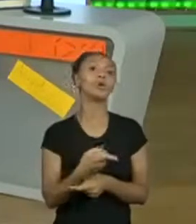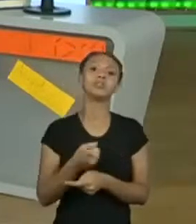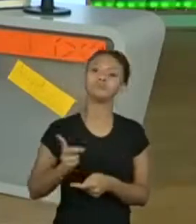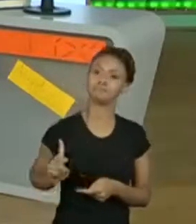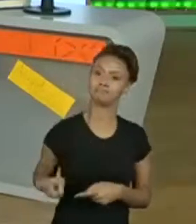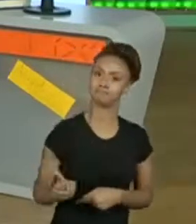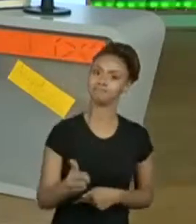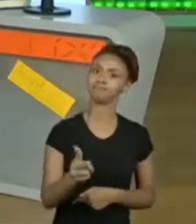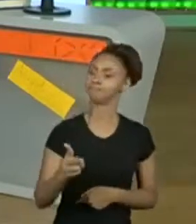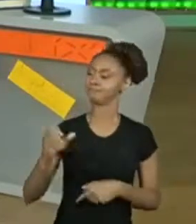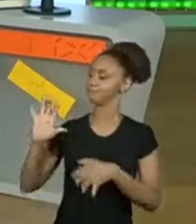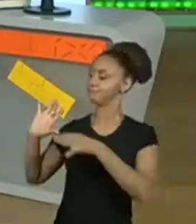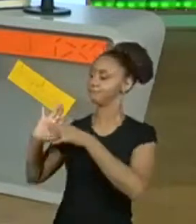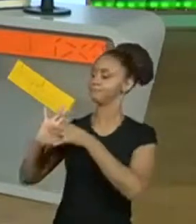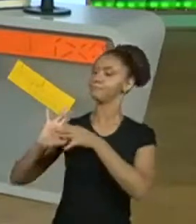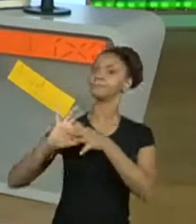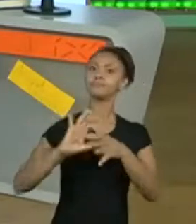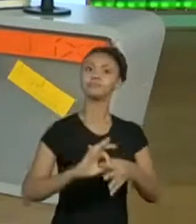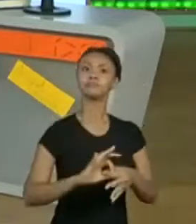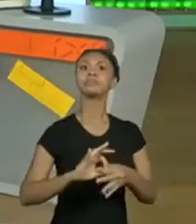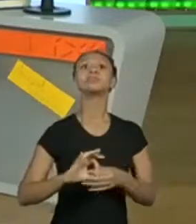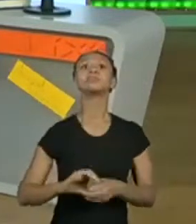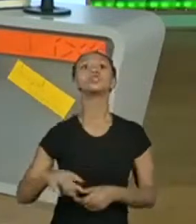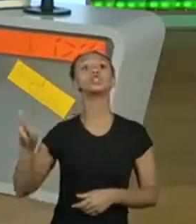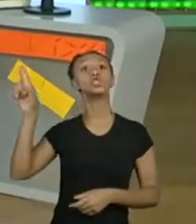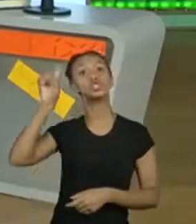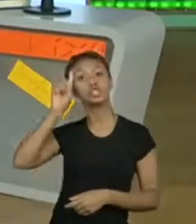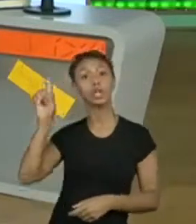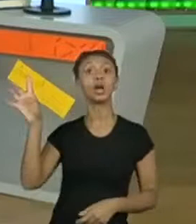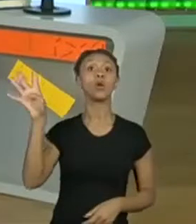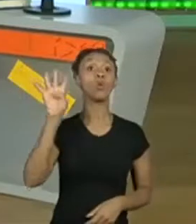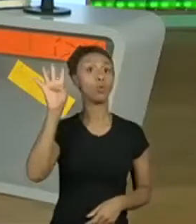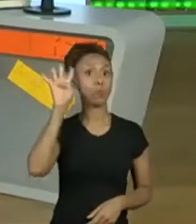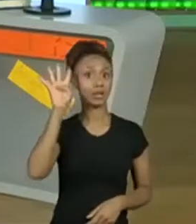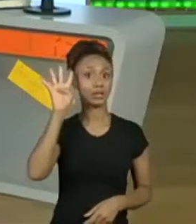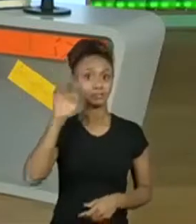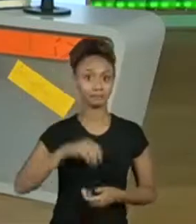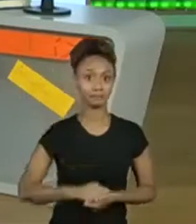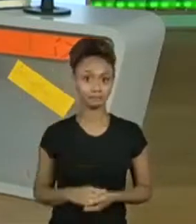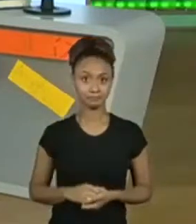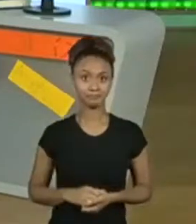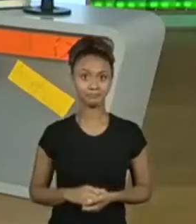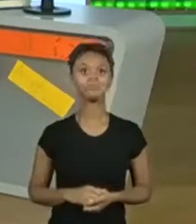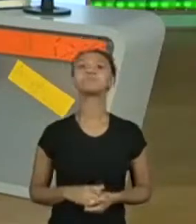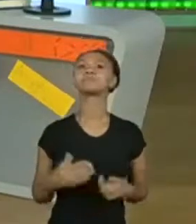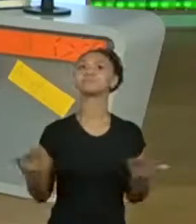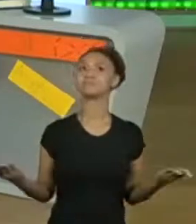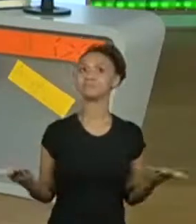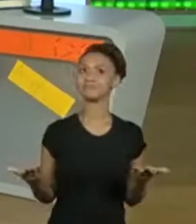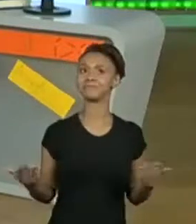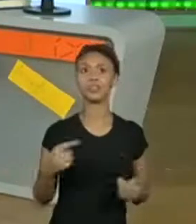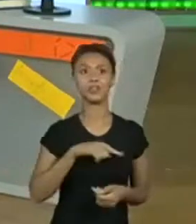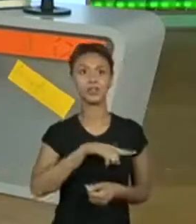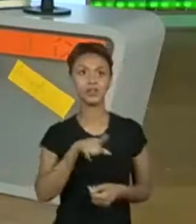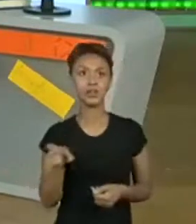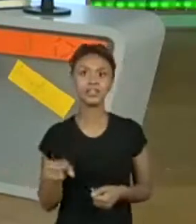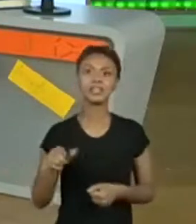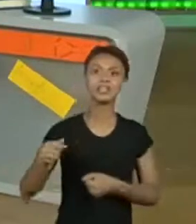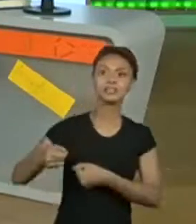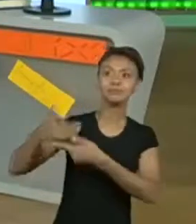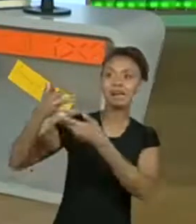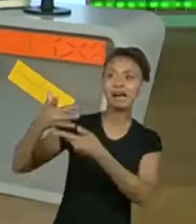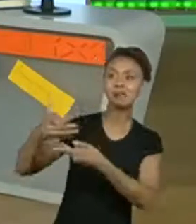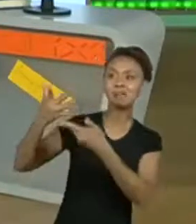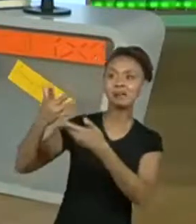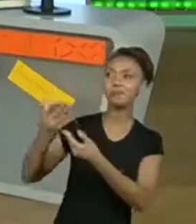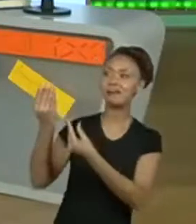continuidade com o quarto dia e penúltimo dessa sequência. Agora, o pessoal que está aqui comparecendo, já